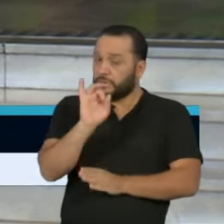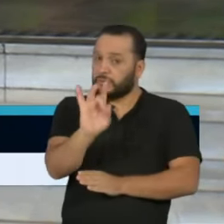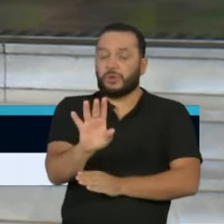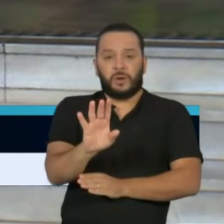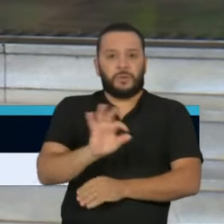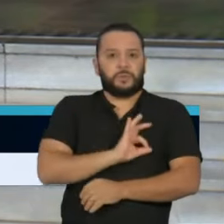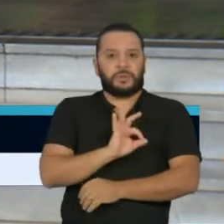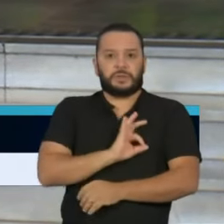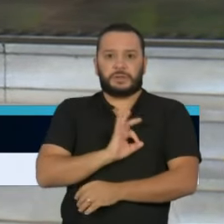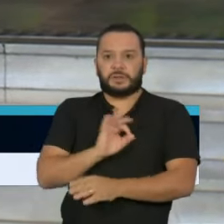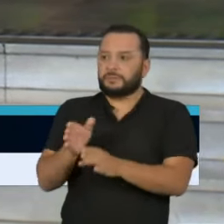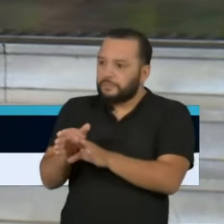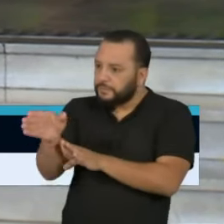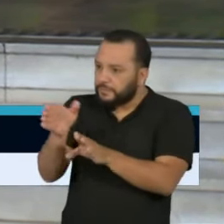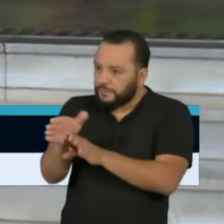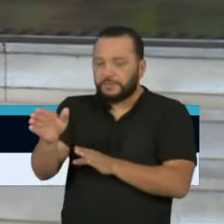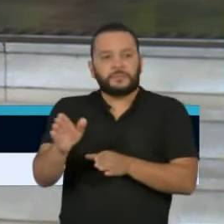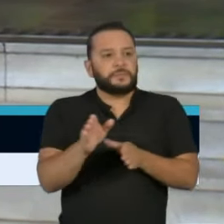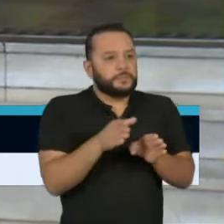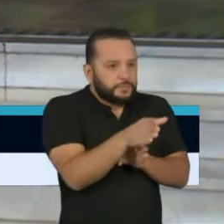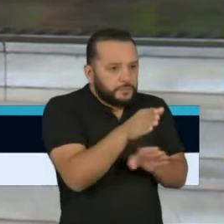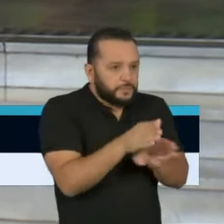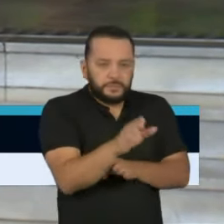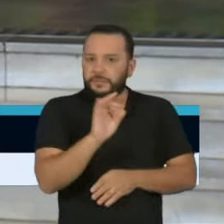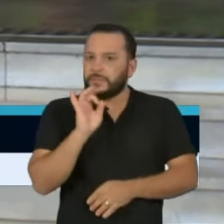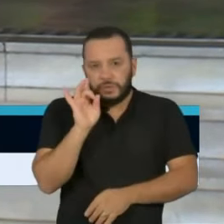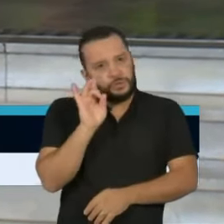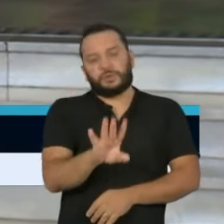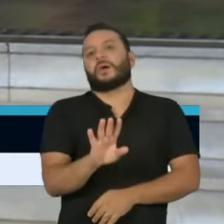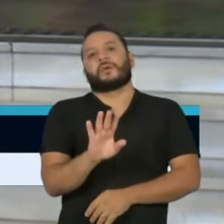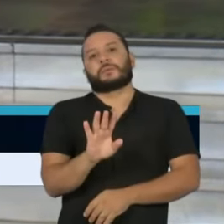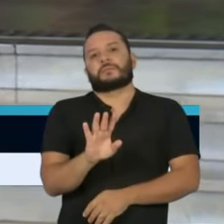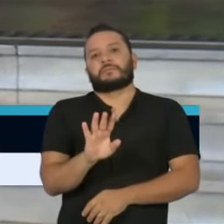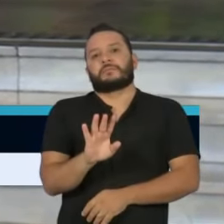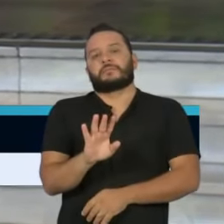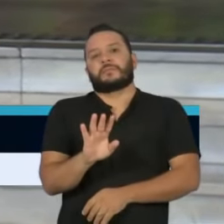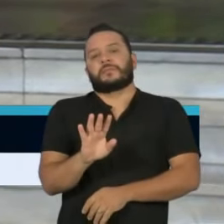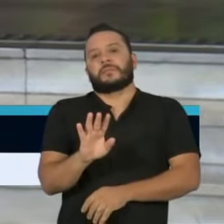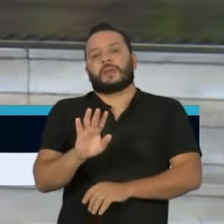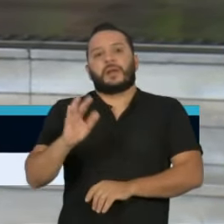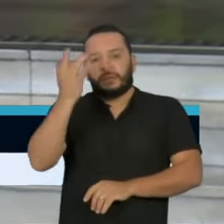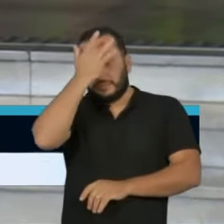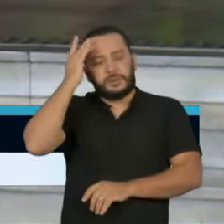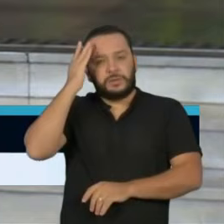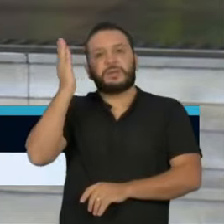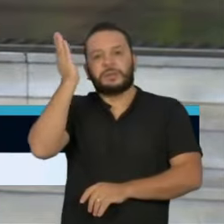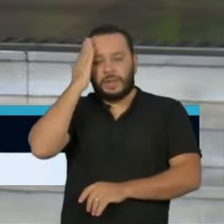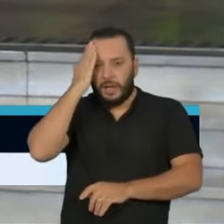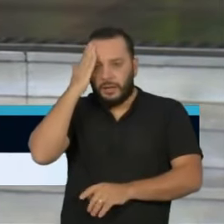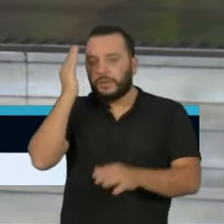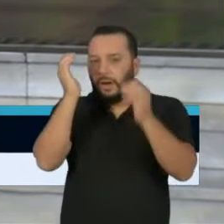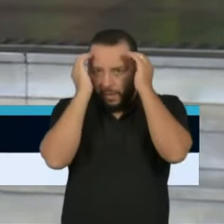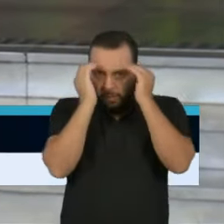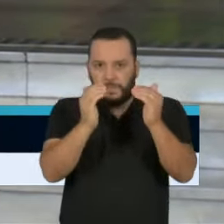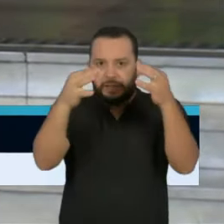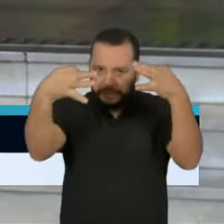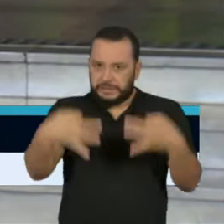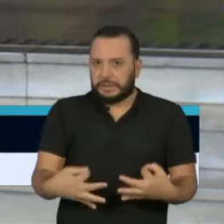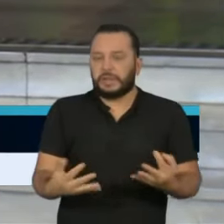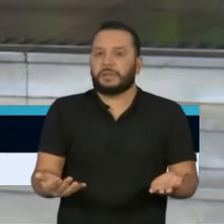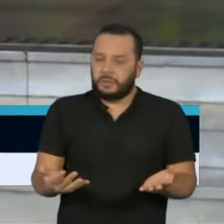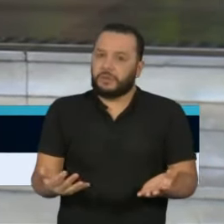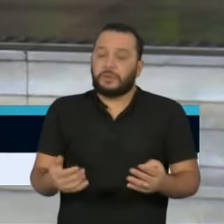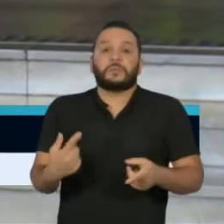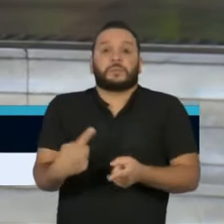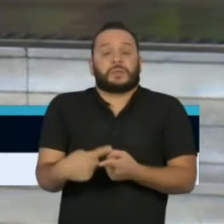Esta é a determinação do Governo do Estado de São Paulo. E eu tenho a convicção de que as pessoas saberão seguir esta orientação.